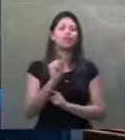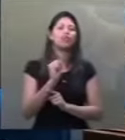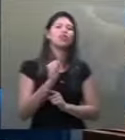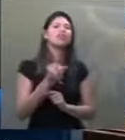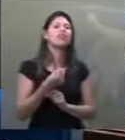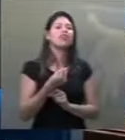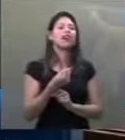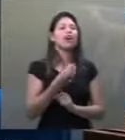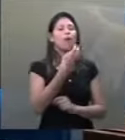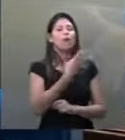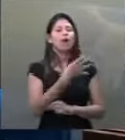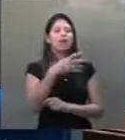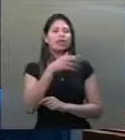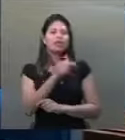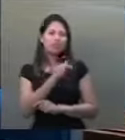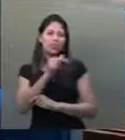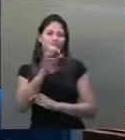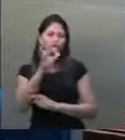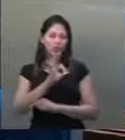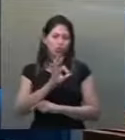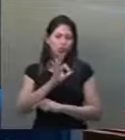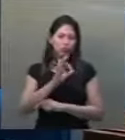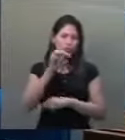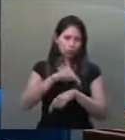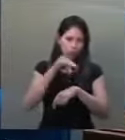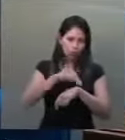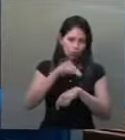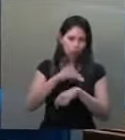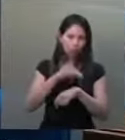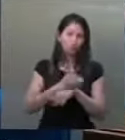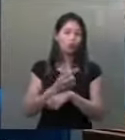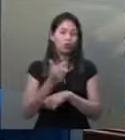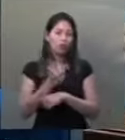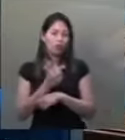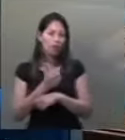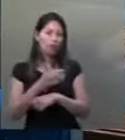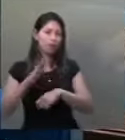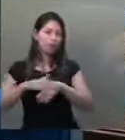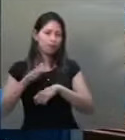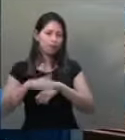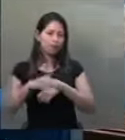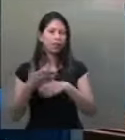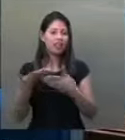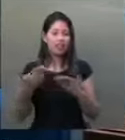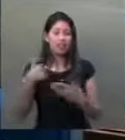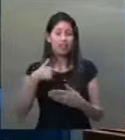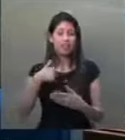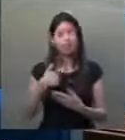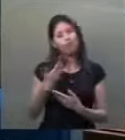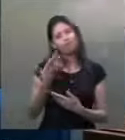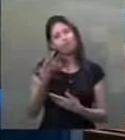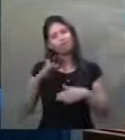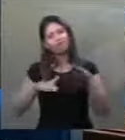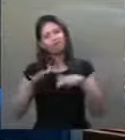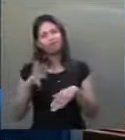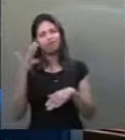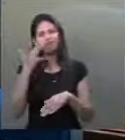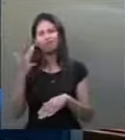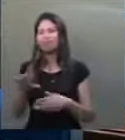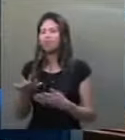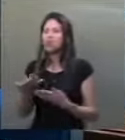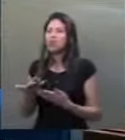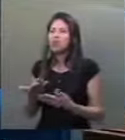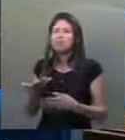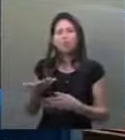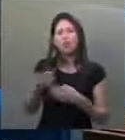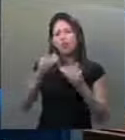a CPI, íamos, porque eu faço parte, apesar de discordar de muita coisa, cometer um grave equívoco que